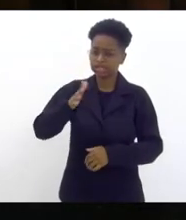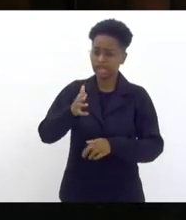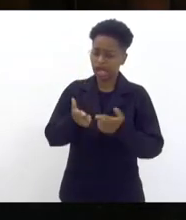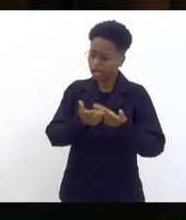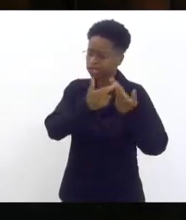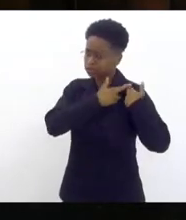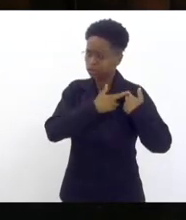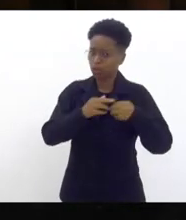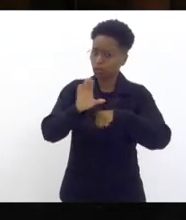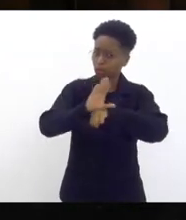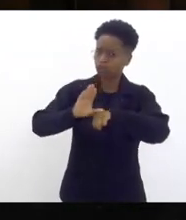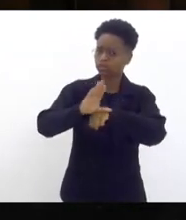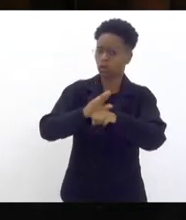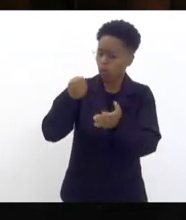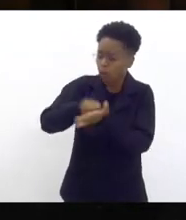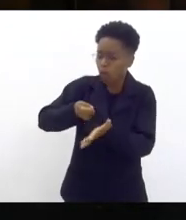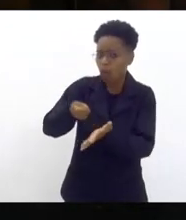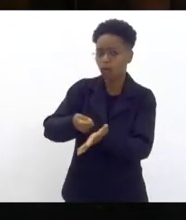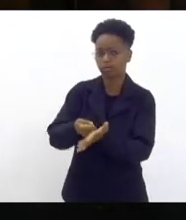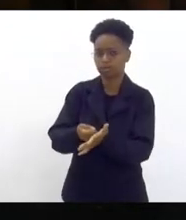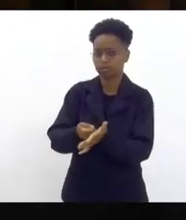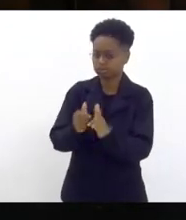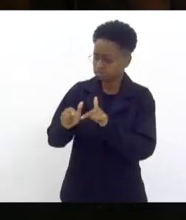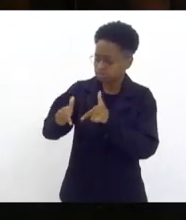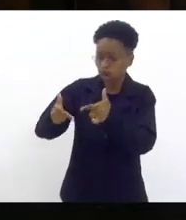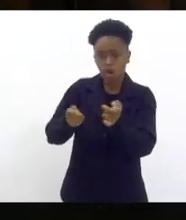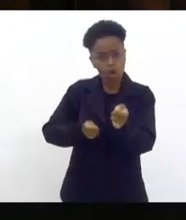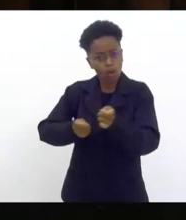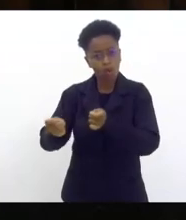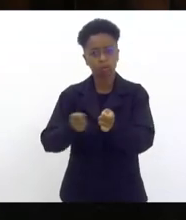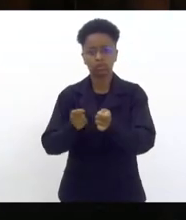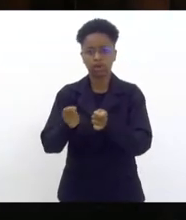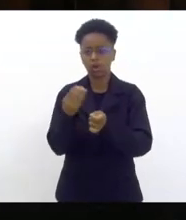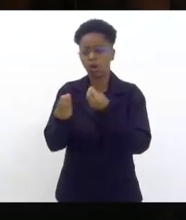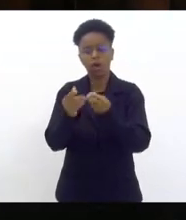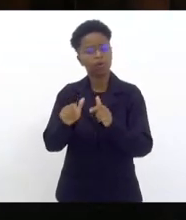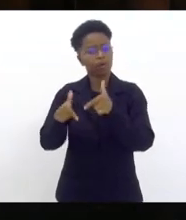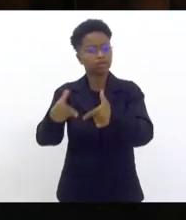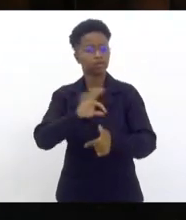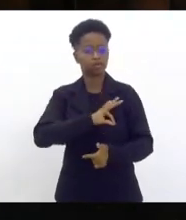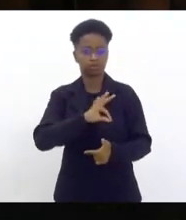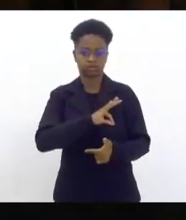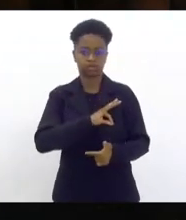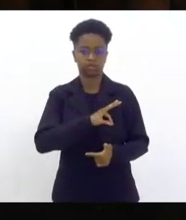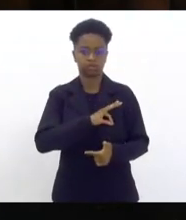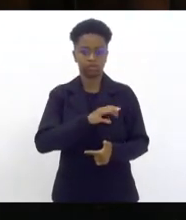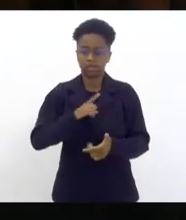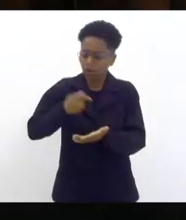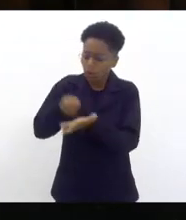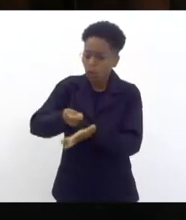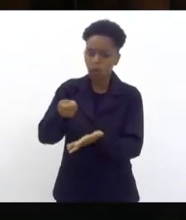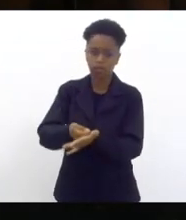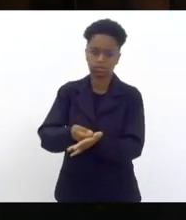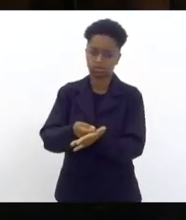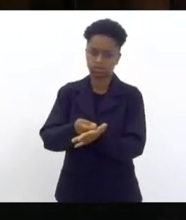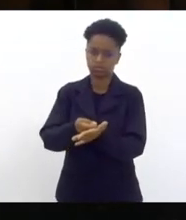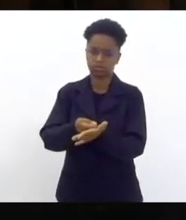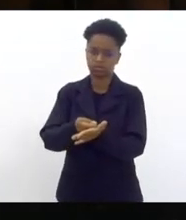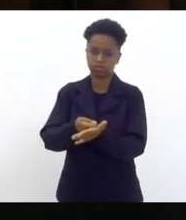obrigação de exercer o controle externo da atividade policial que tem a obrigação